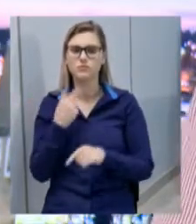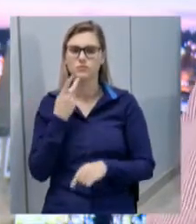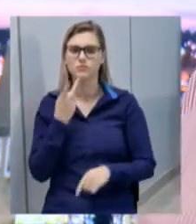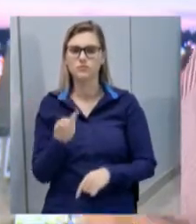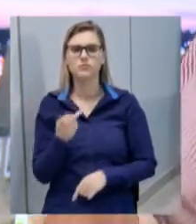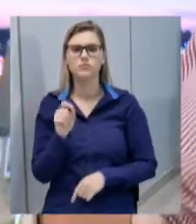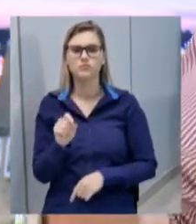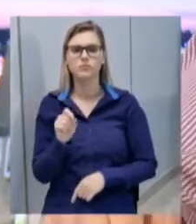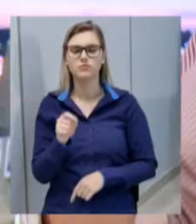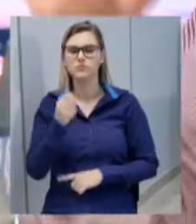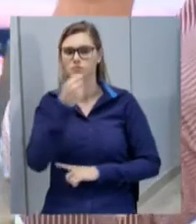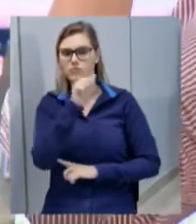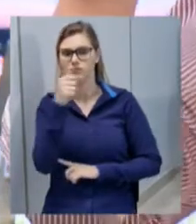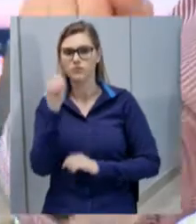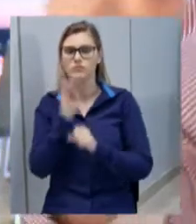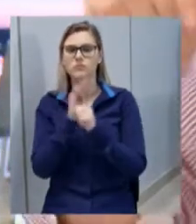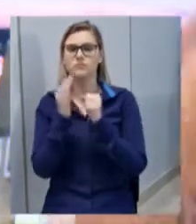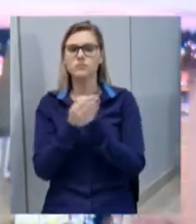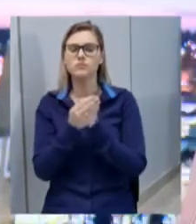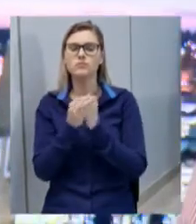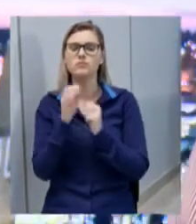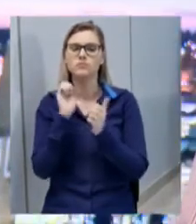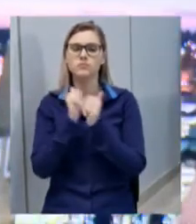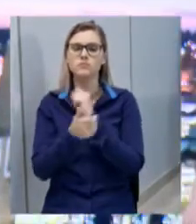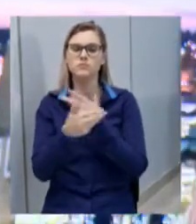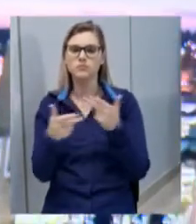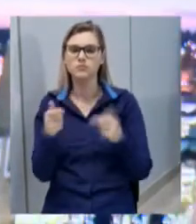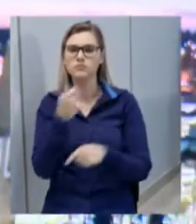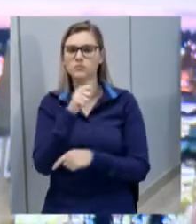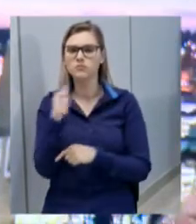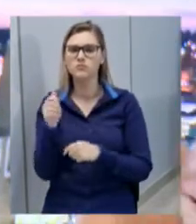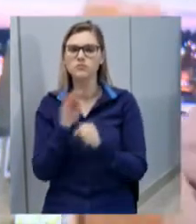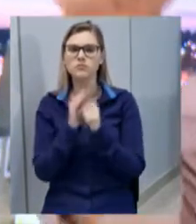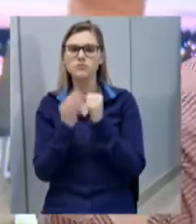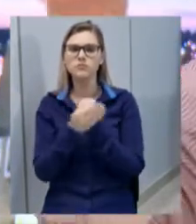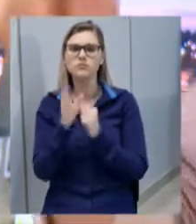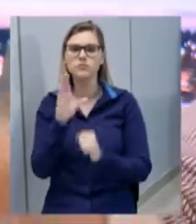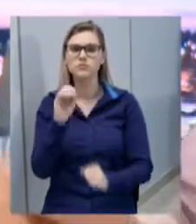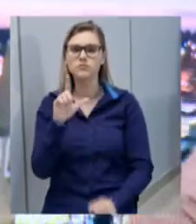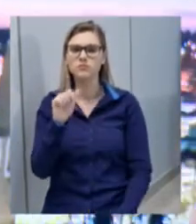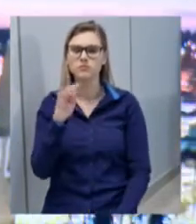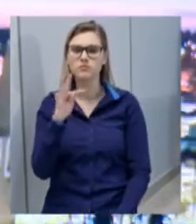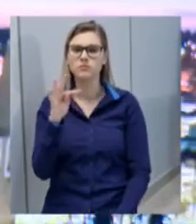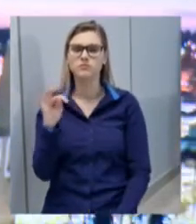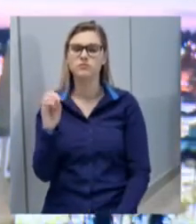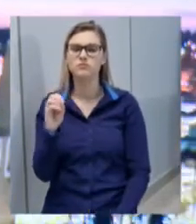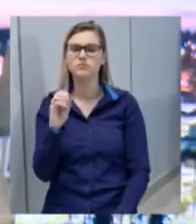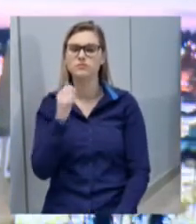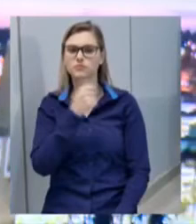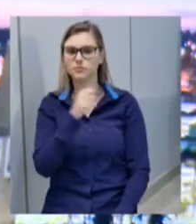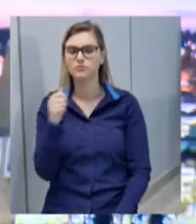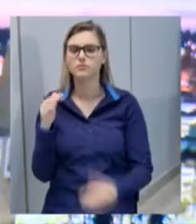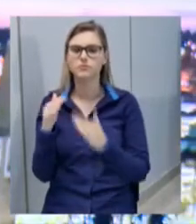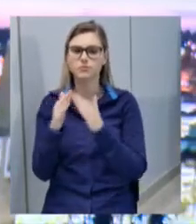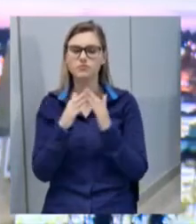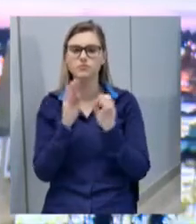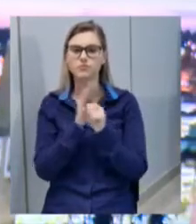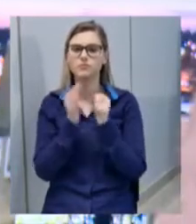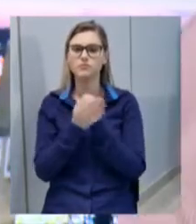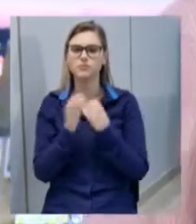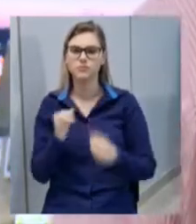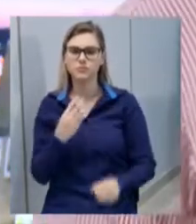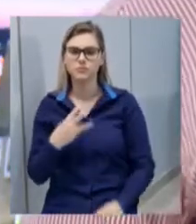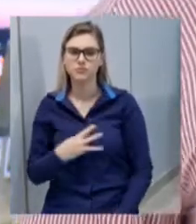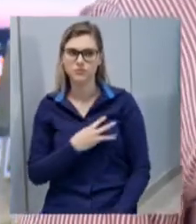à Associação do Bairro dos Esportes, Associação do Bairro Colato, Associação de Moradores do bairro João